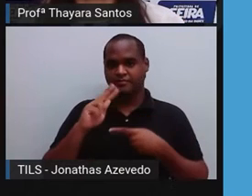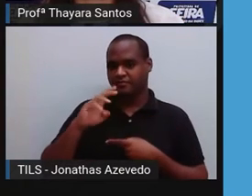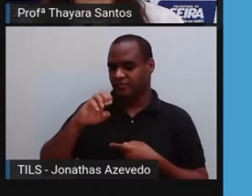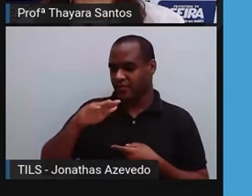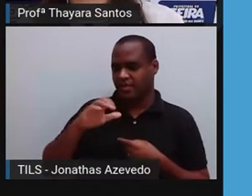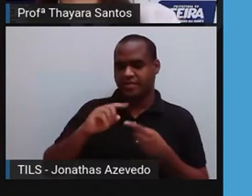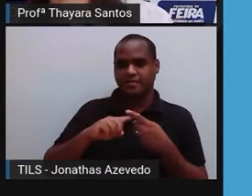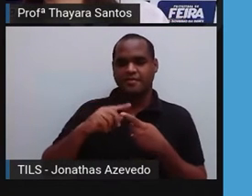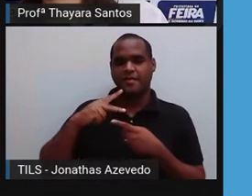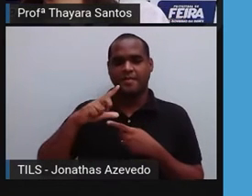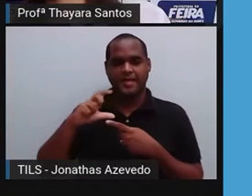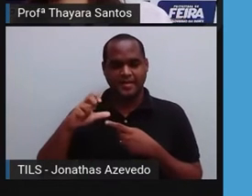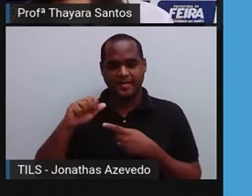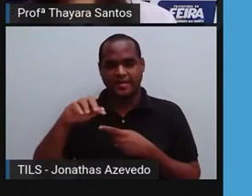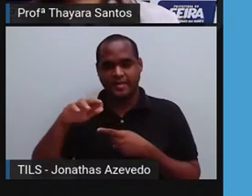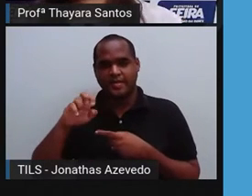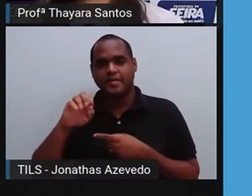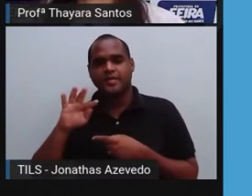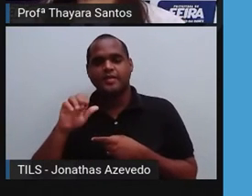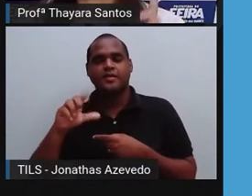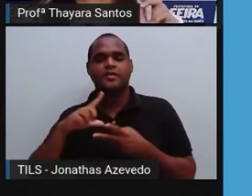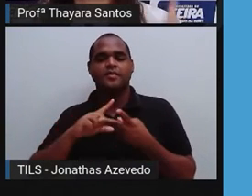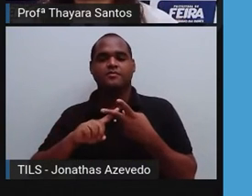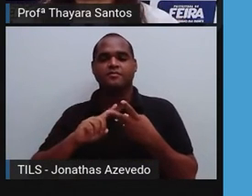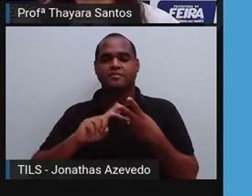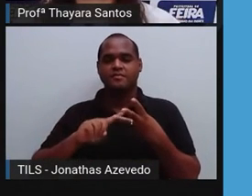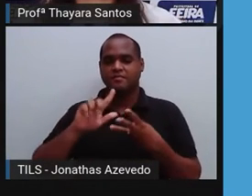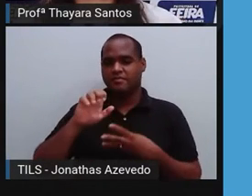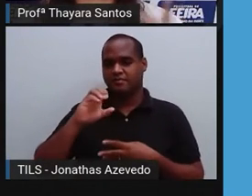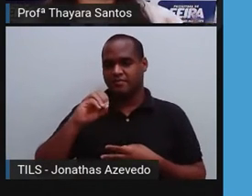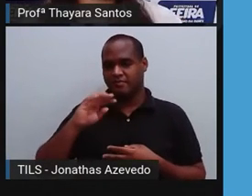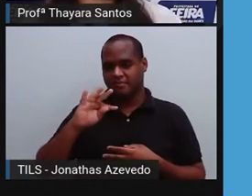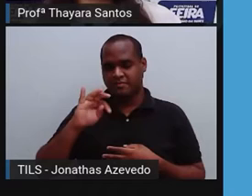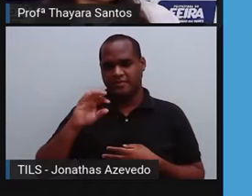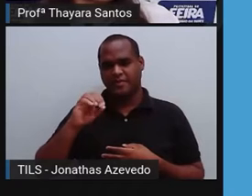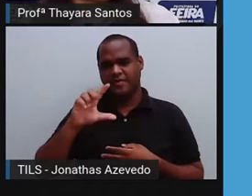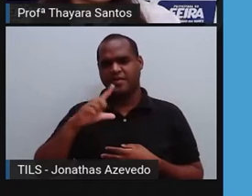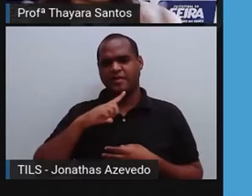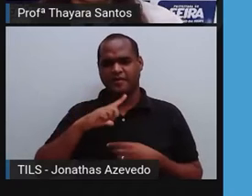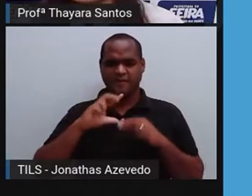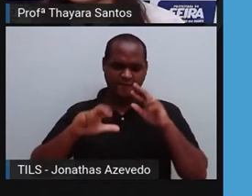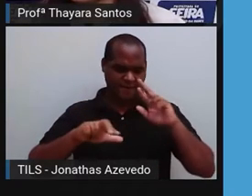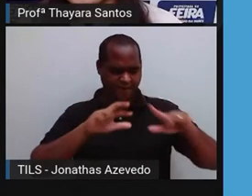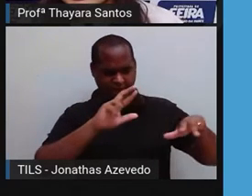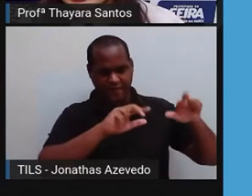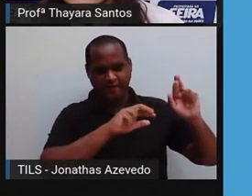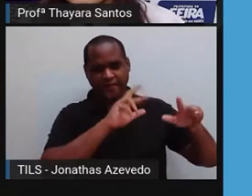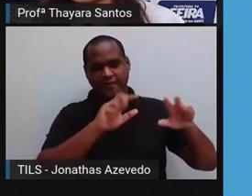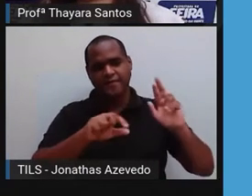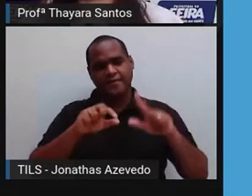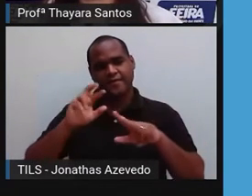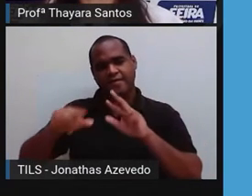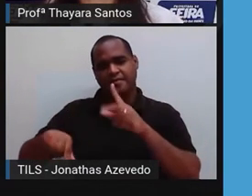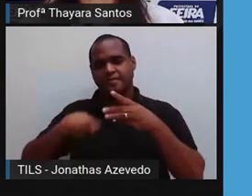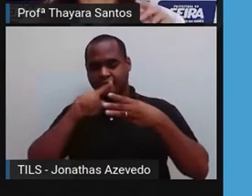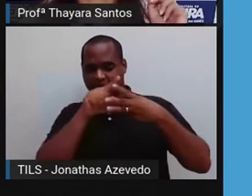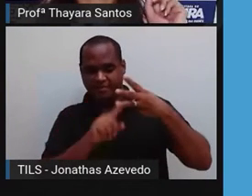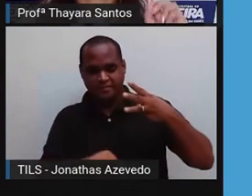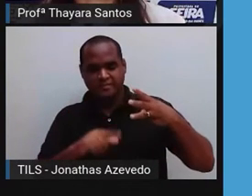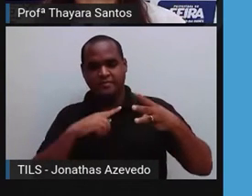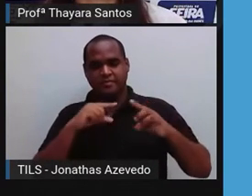as plaquetas e os leucócitos. Lembrando que os leucócitos têm de vários tipos, não só tem um tipo de leucócito, tá?